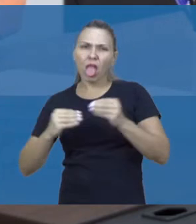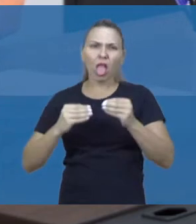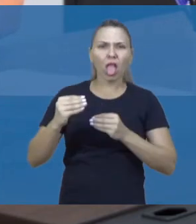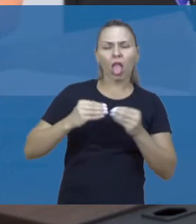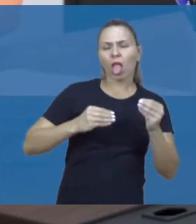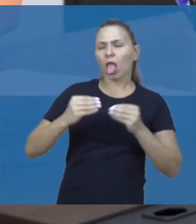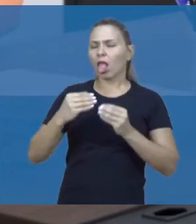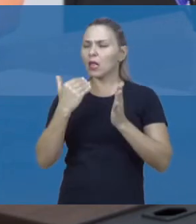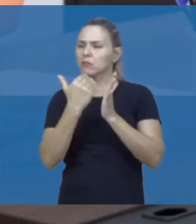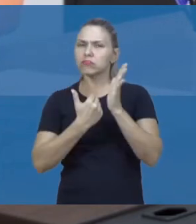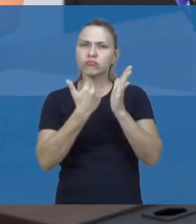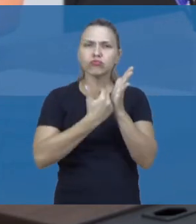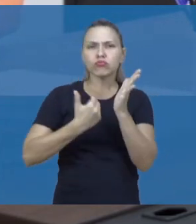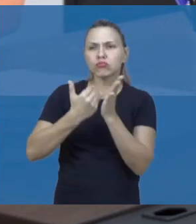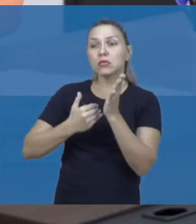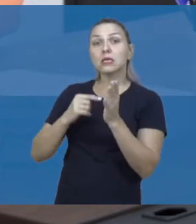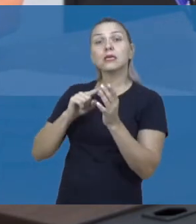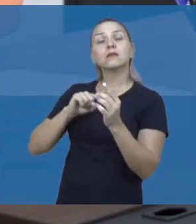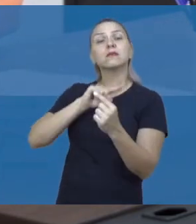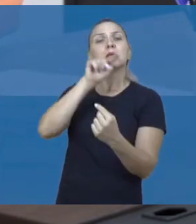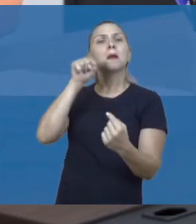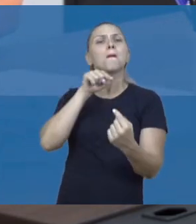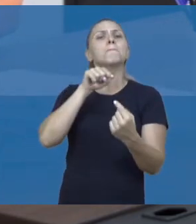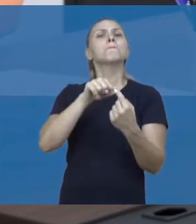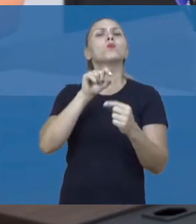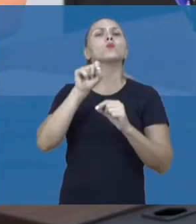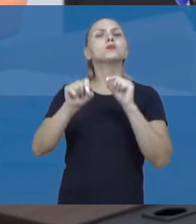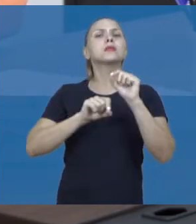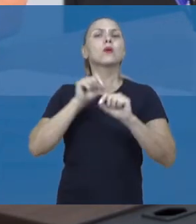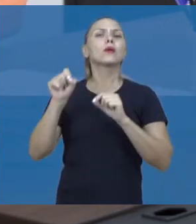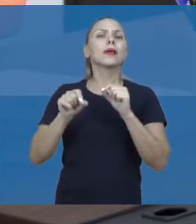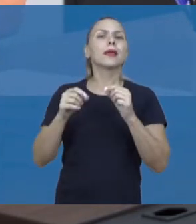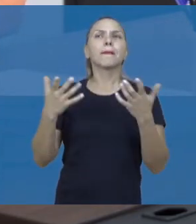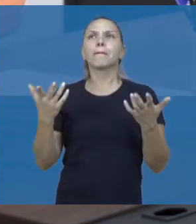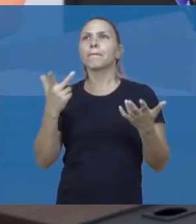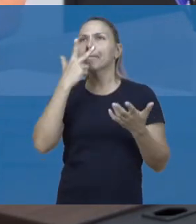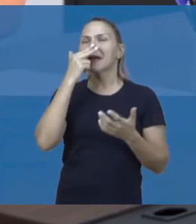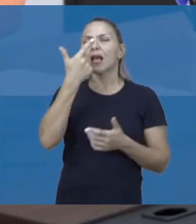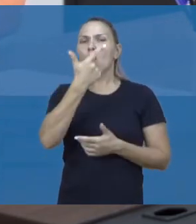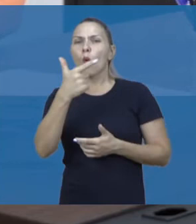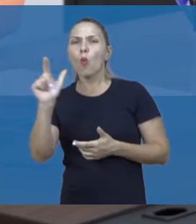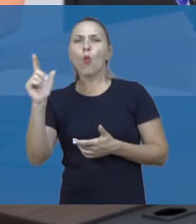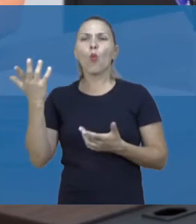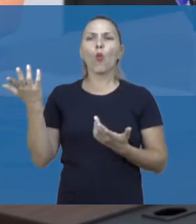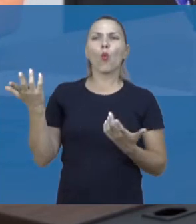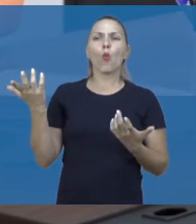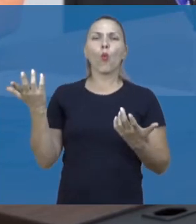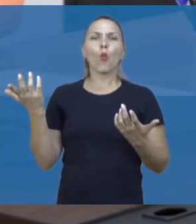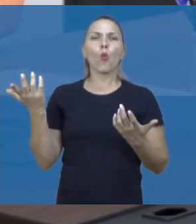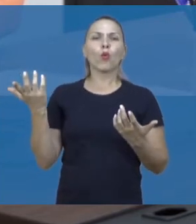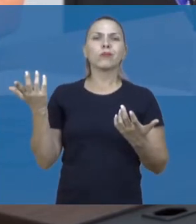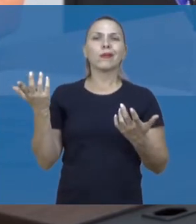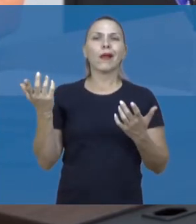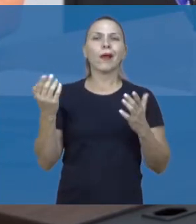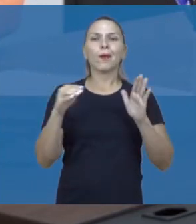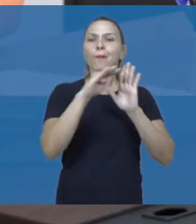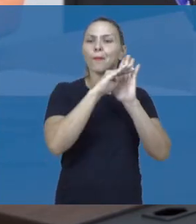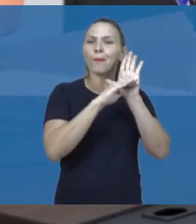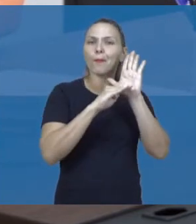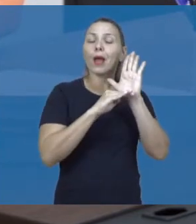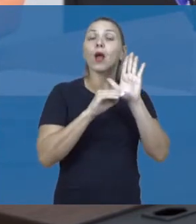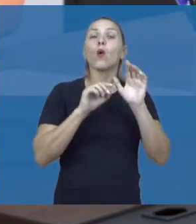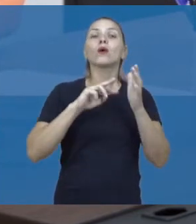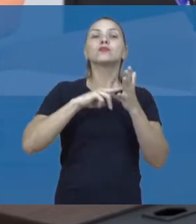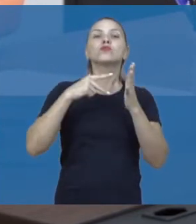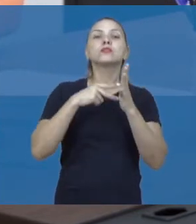em busca de alguma outra alternativa que não seja